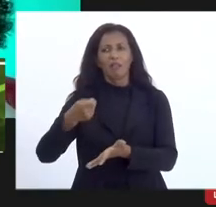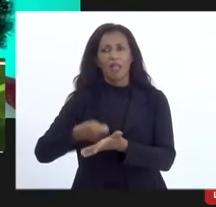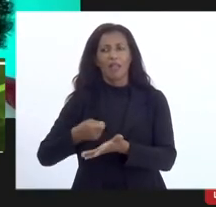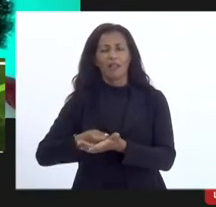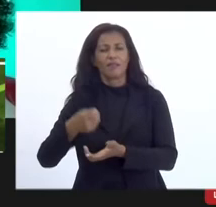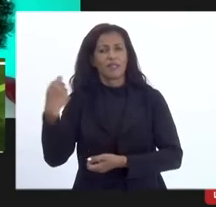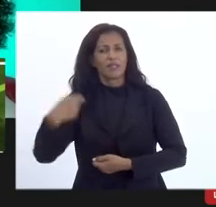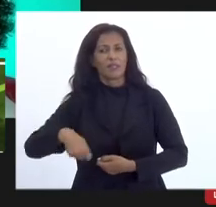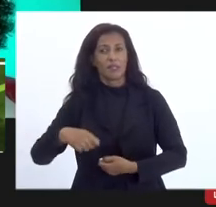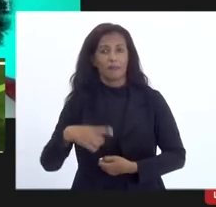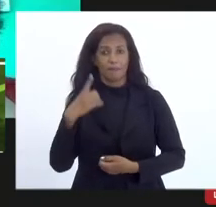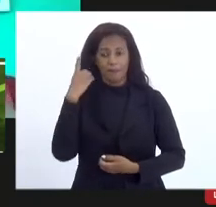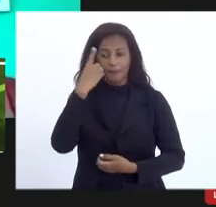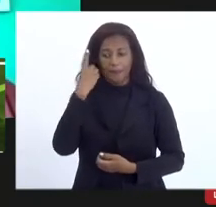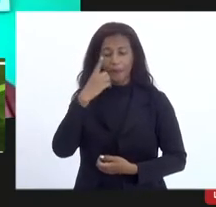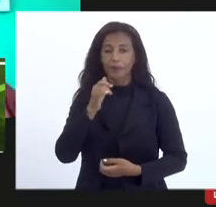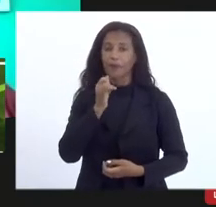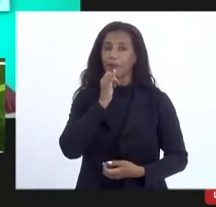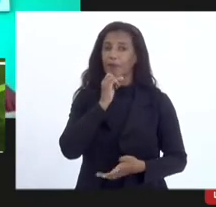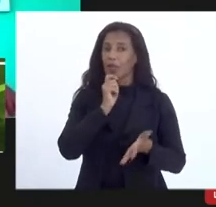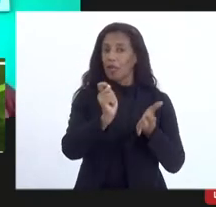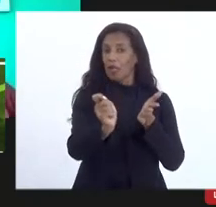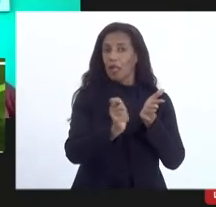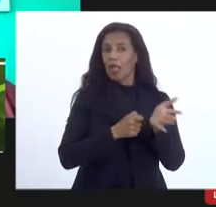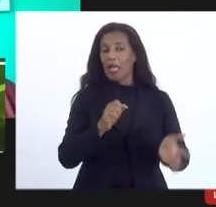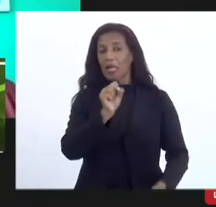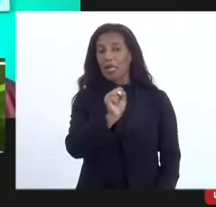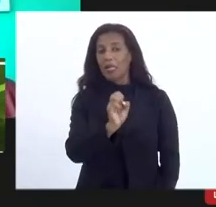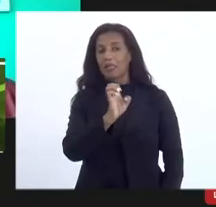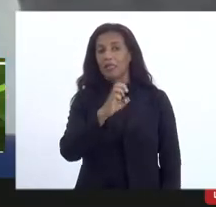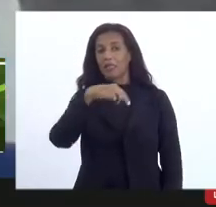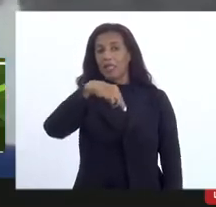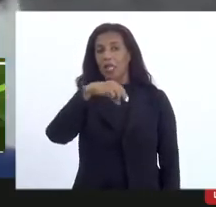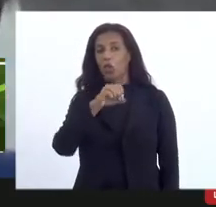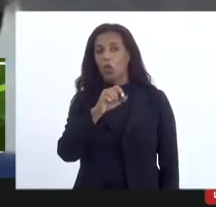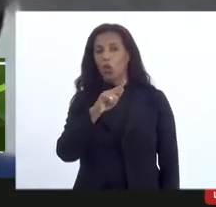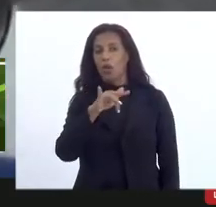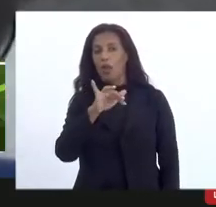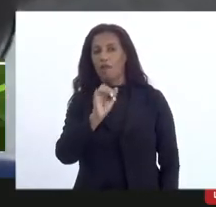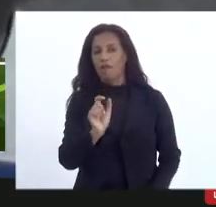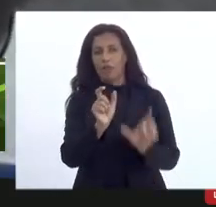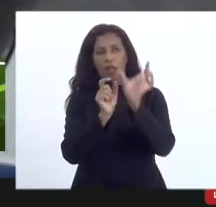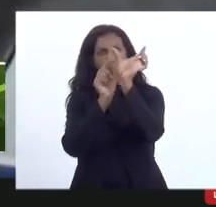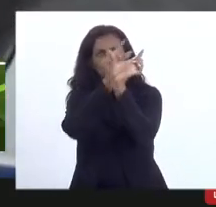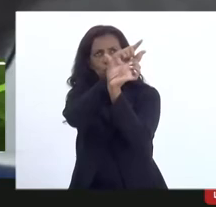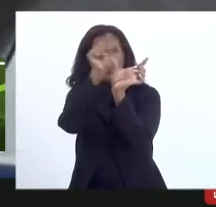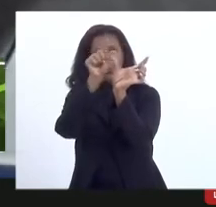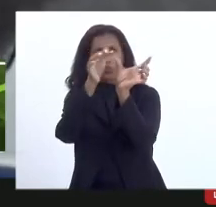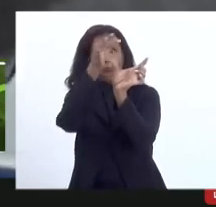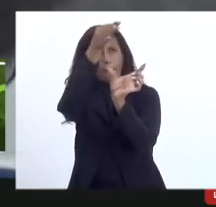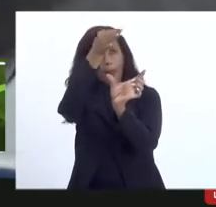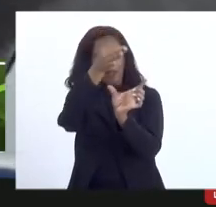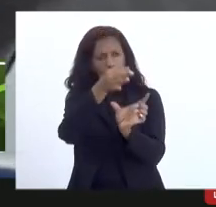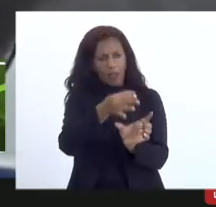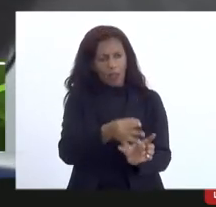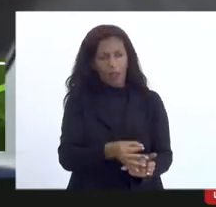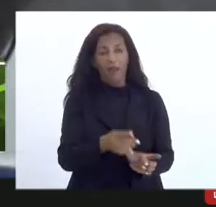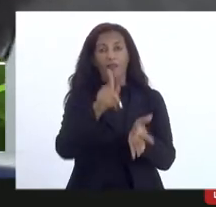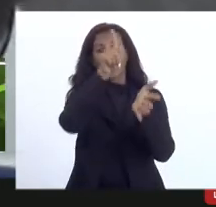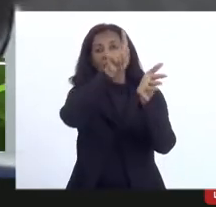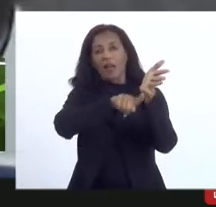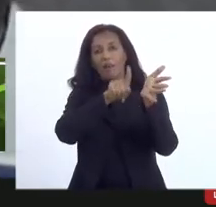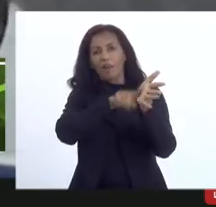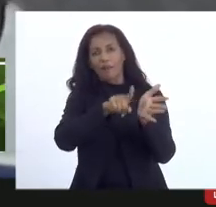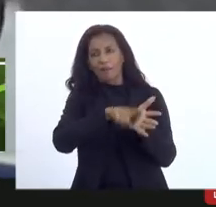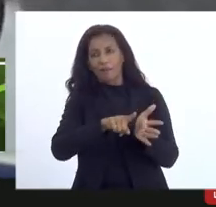deputado é o seguinte lá por exemplo tem a rubrica cenografia aí tudo que for gasto de cenografia vamos lá 100 mil vai abatendo